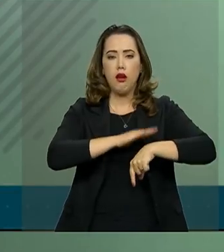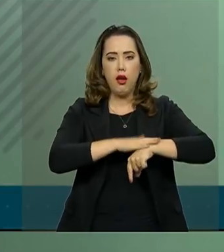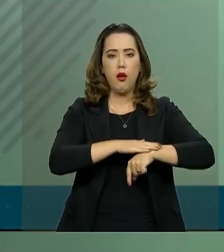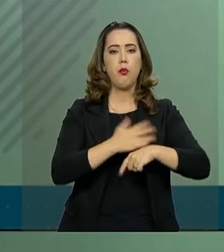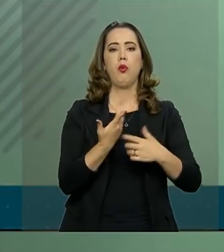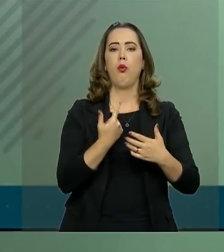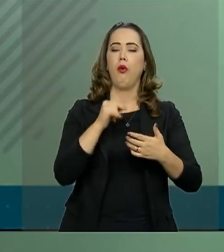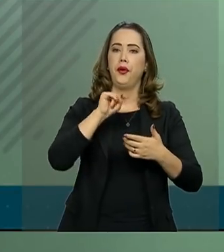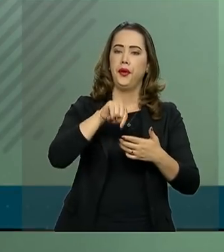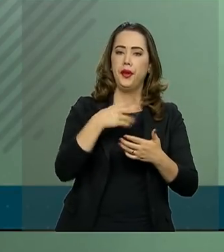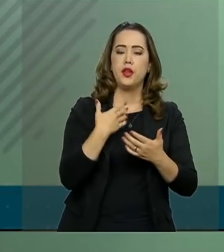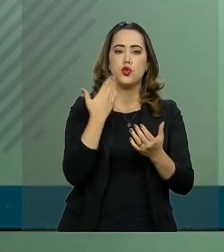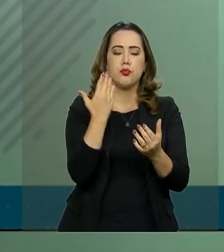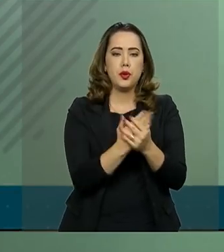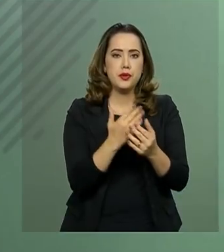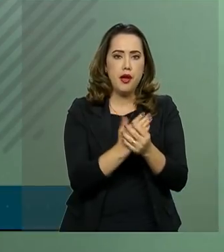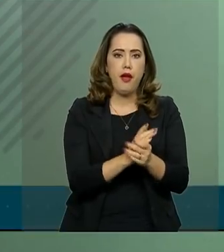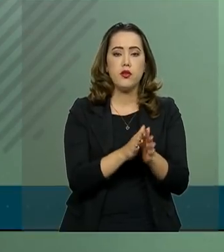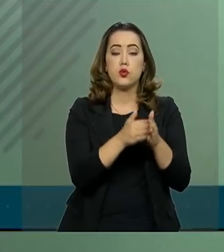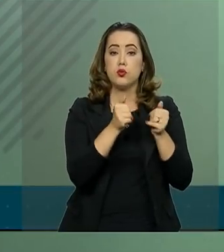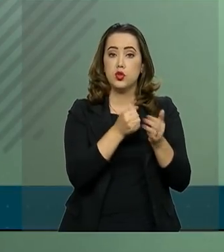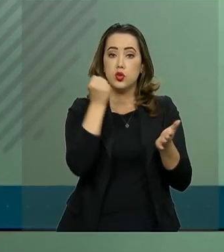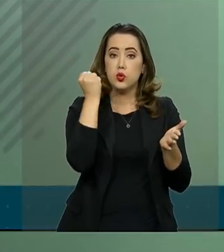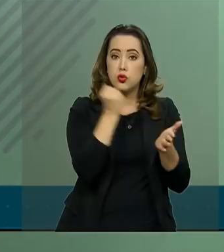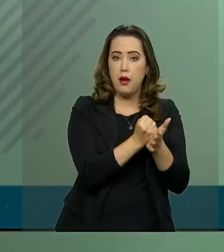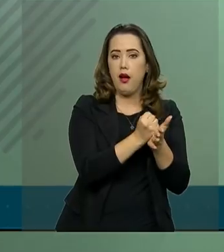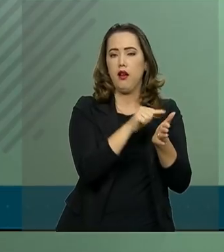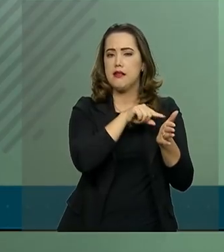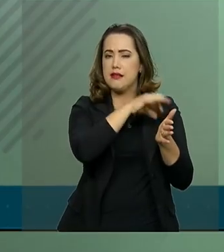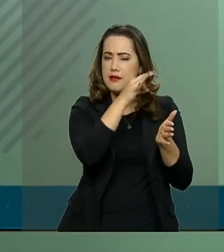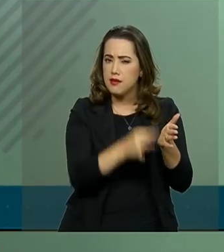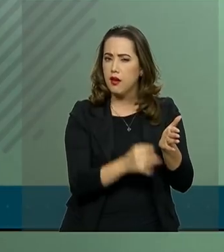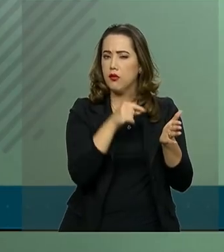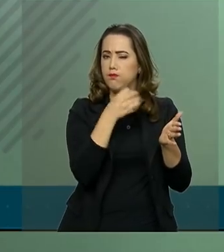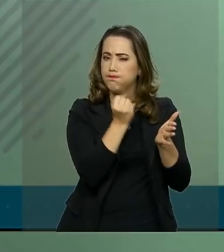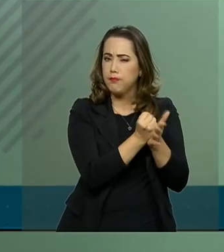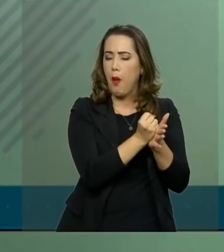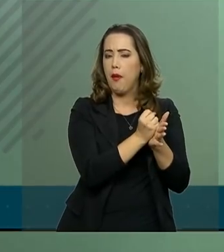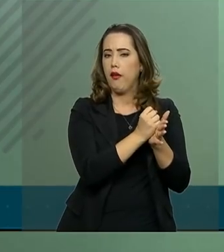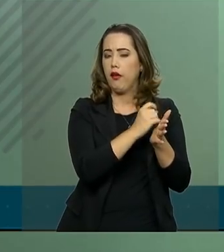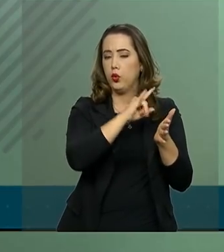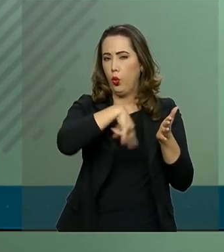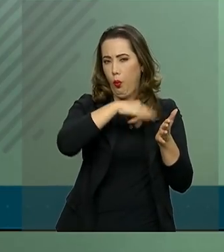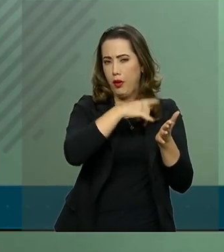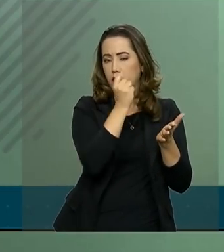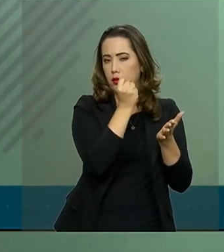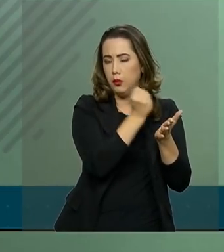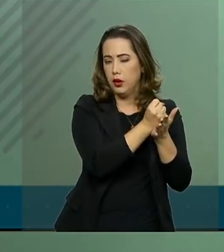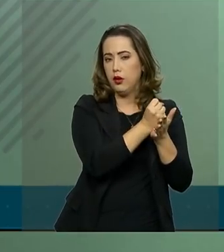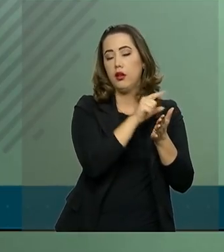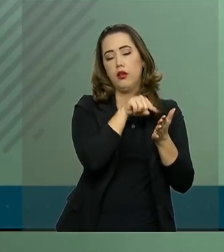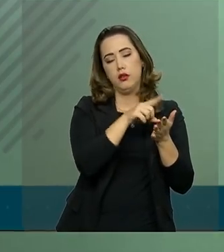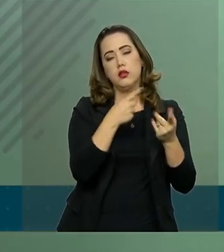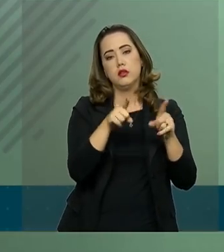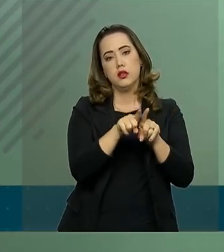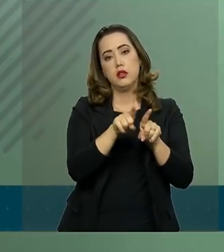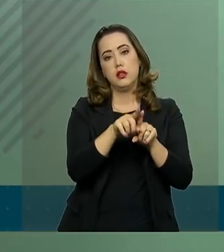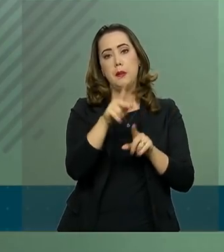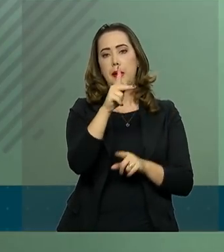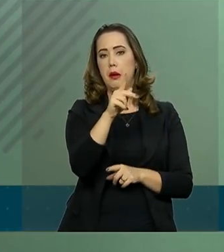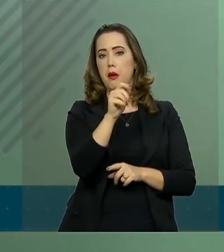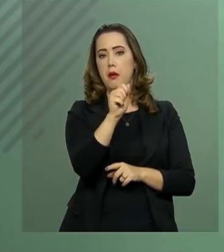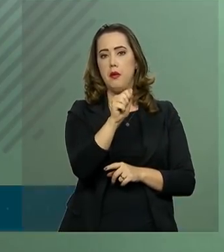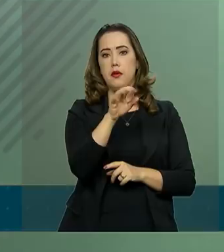marcas e patentes. A primeira delas é a adesão do Brasil ao Protocolo de